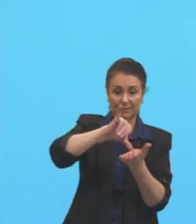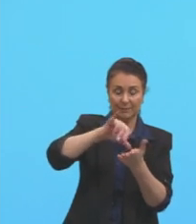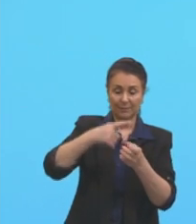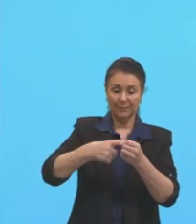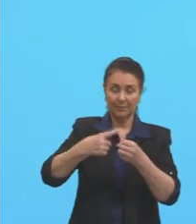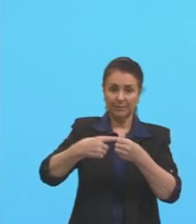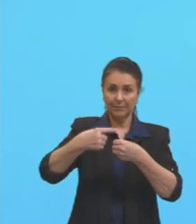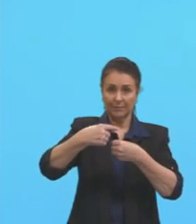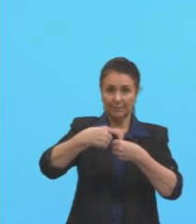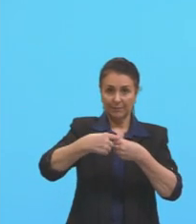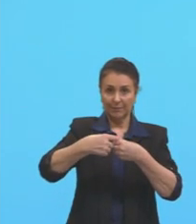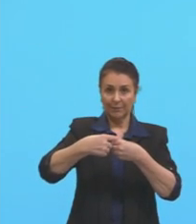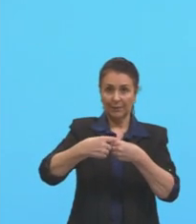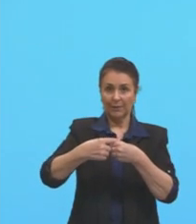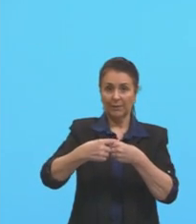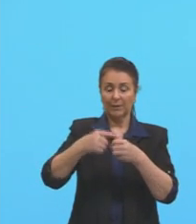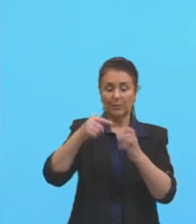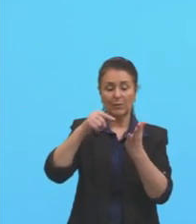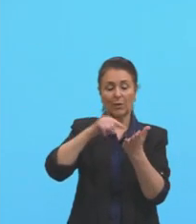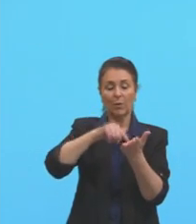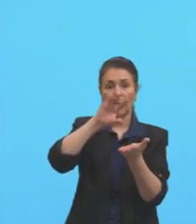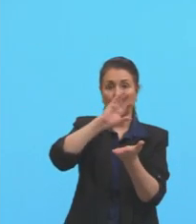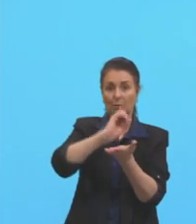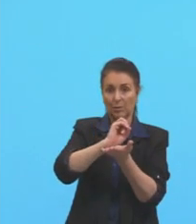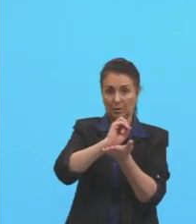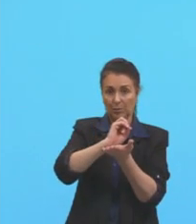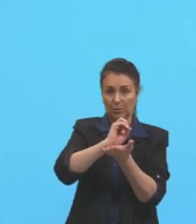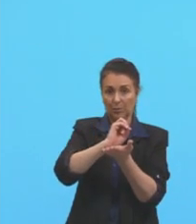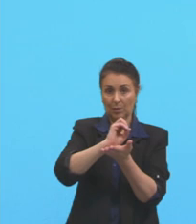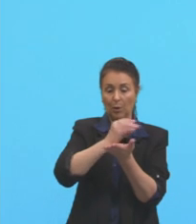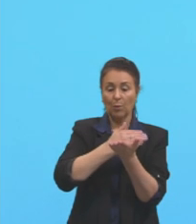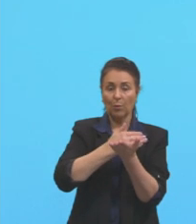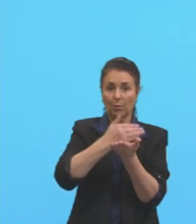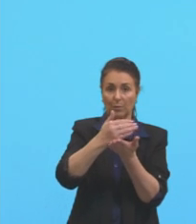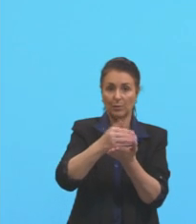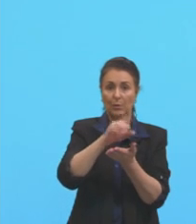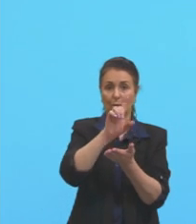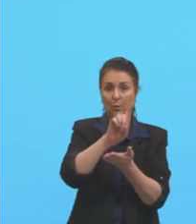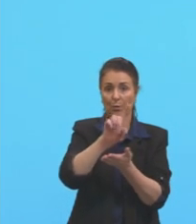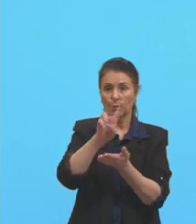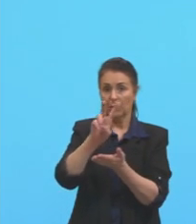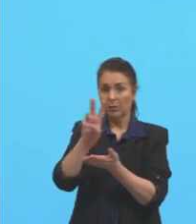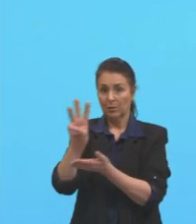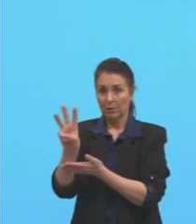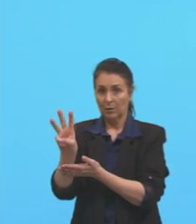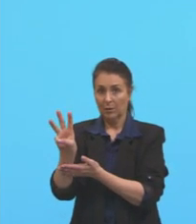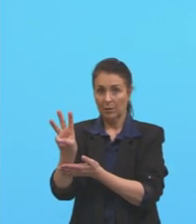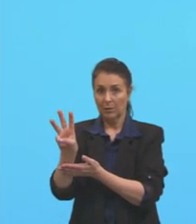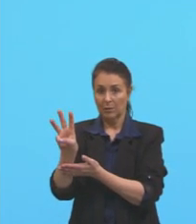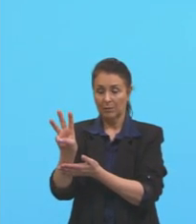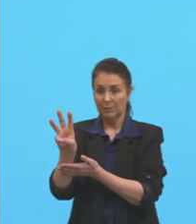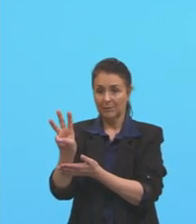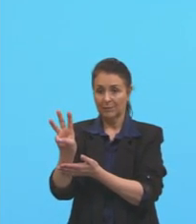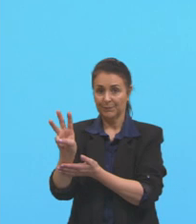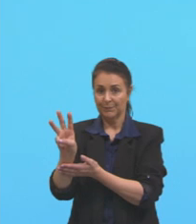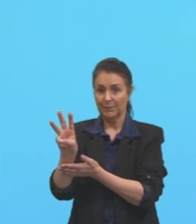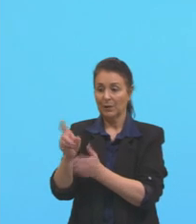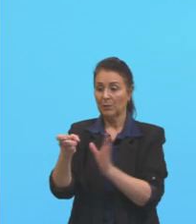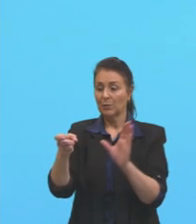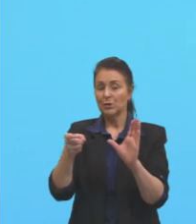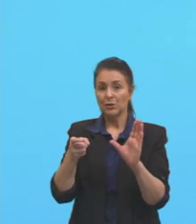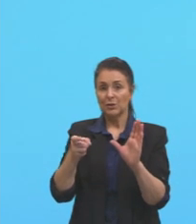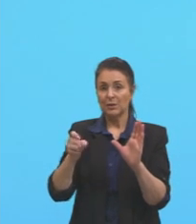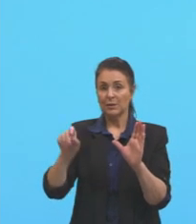esse plano cartesiano, nós temos aqui a origem, temos 1, 2, 3, então, quando o X é 3